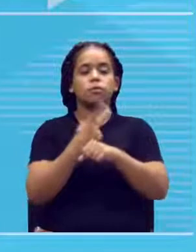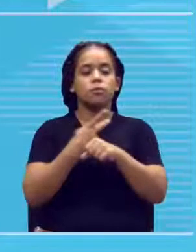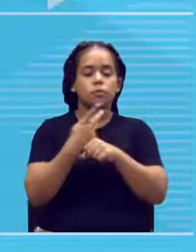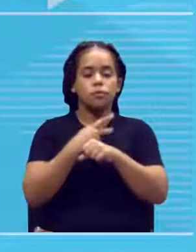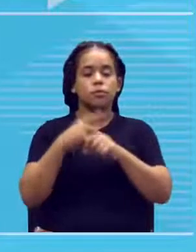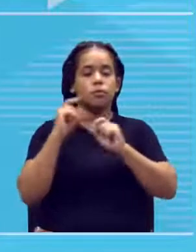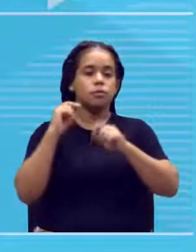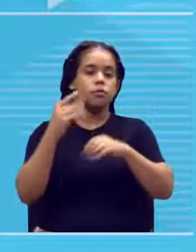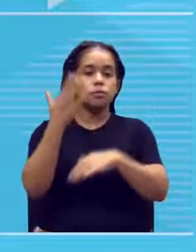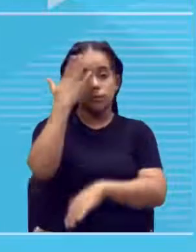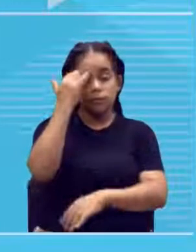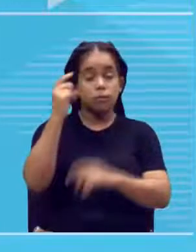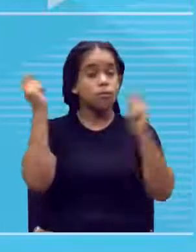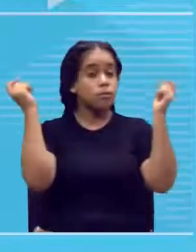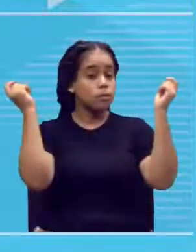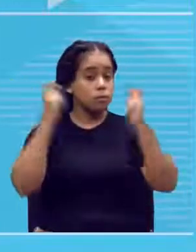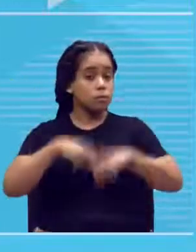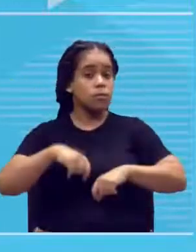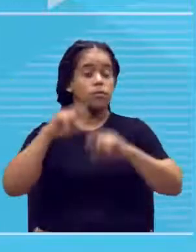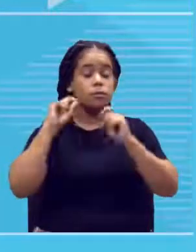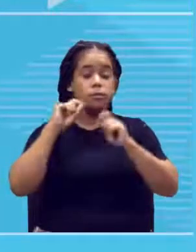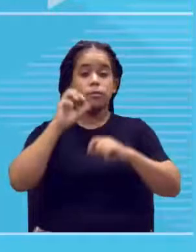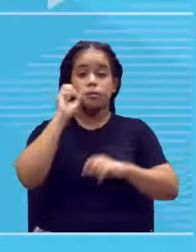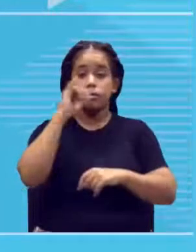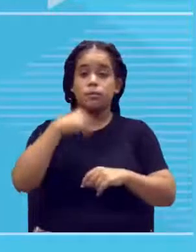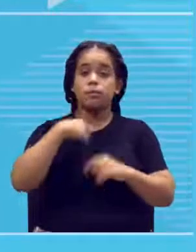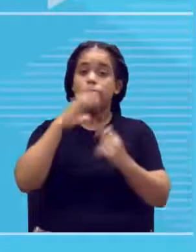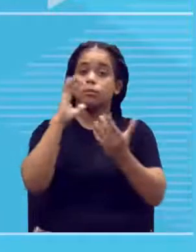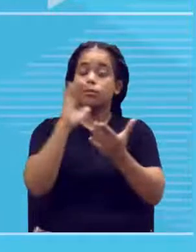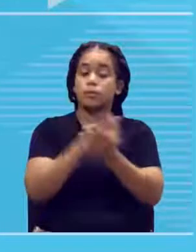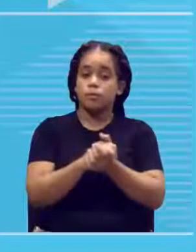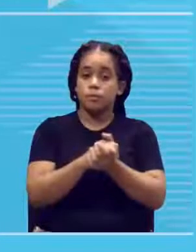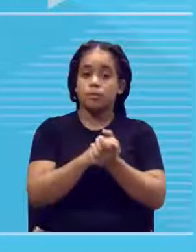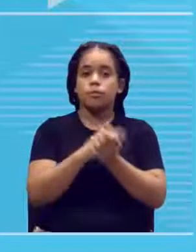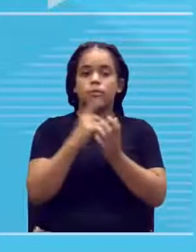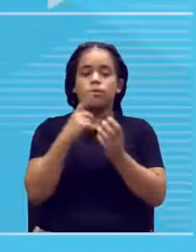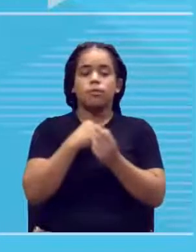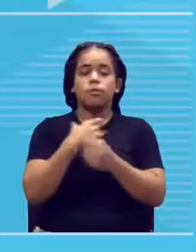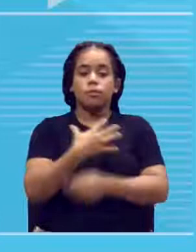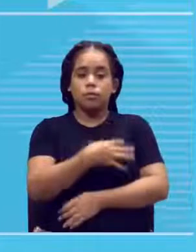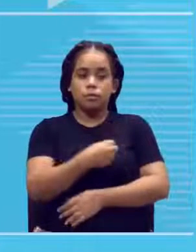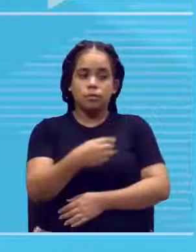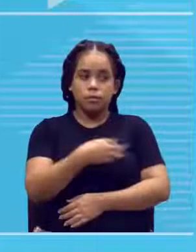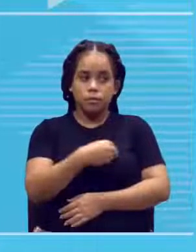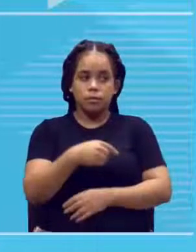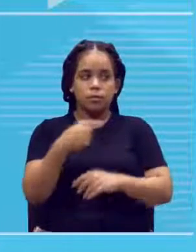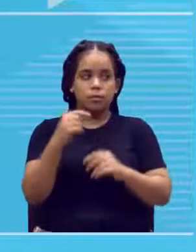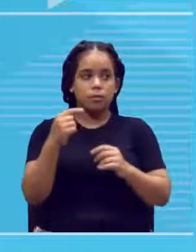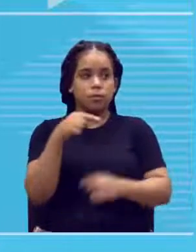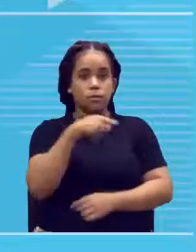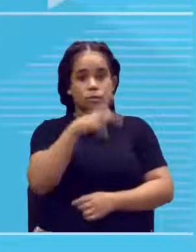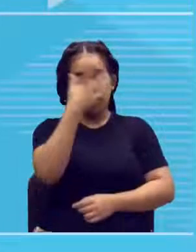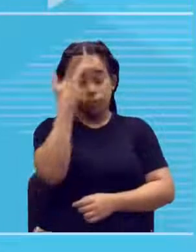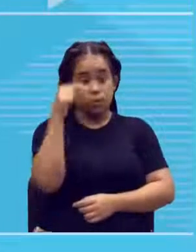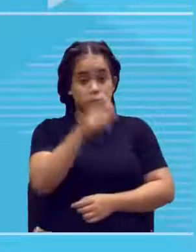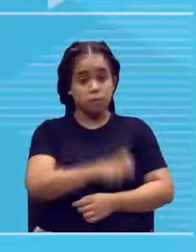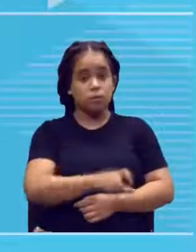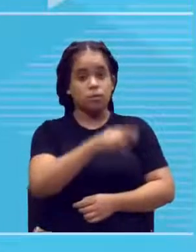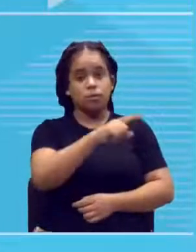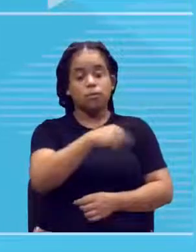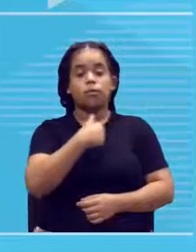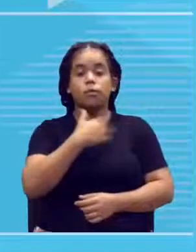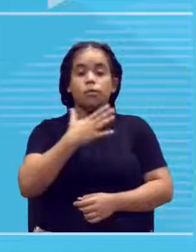probabilidade de, se eu casar, ter filhos com aquela pessoa, o meu filho nascer com